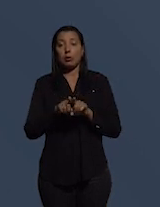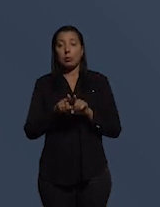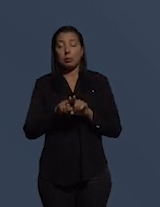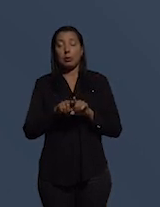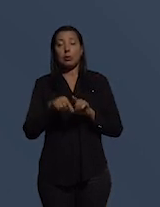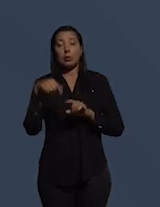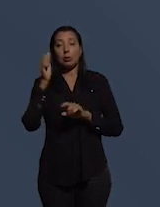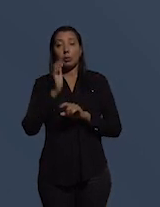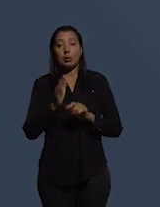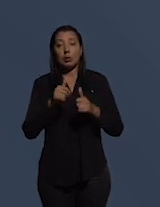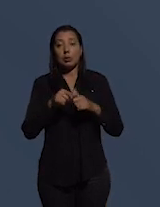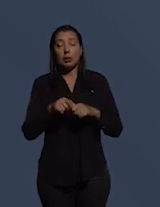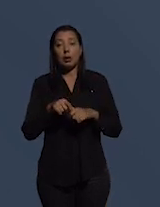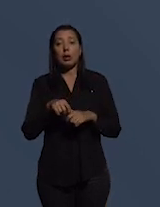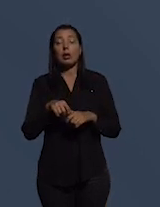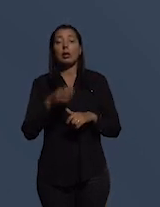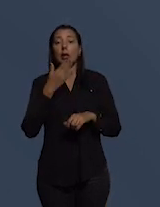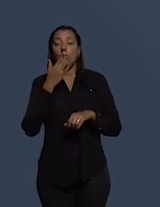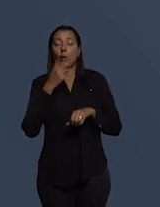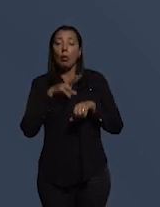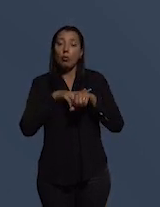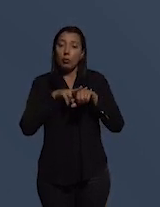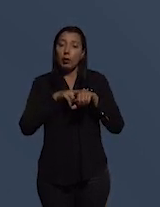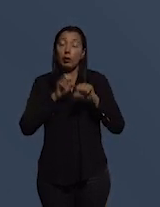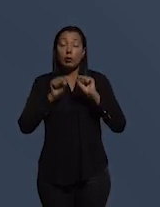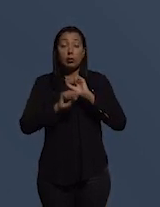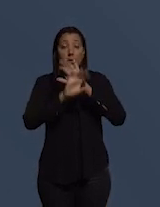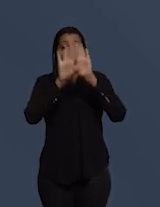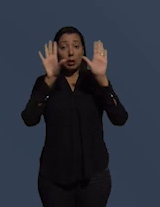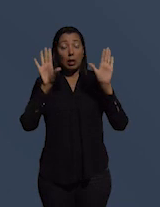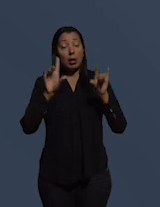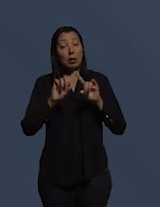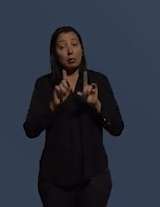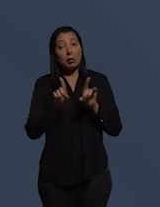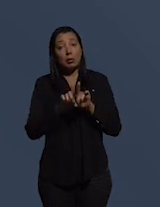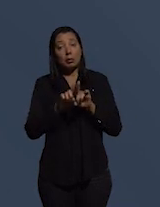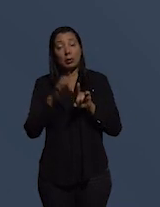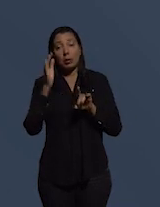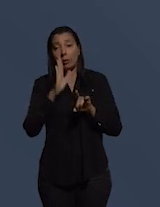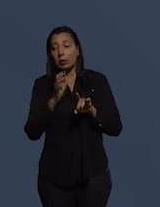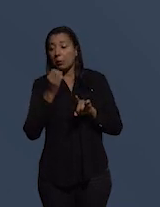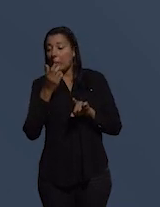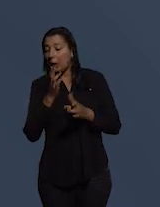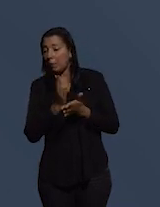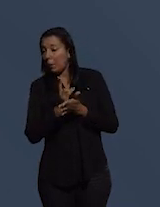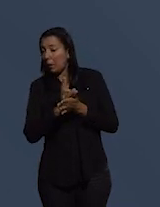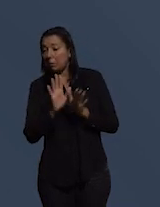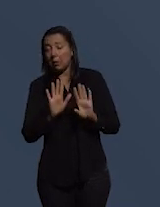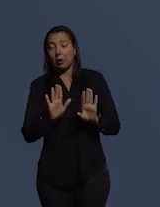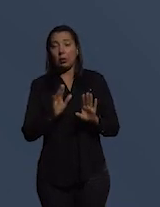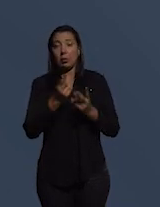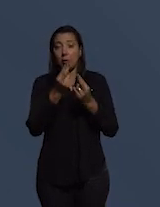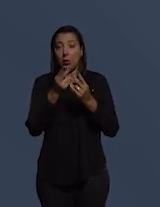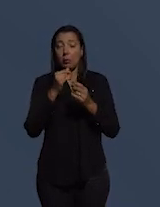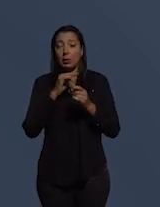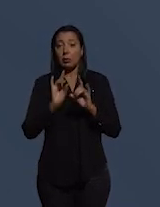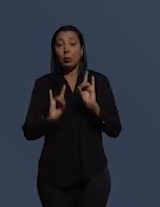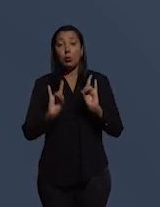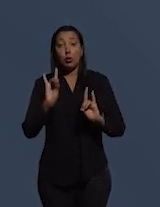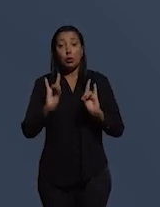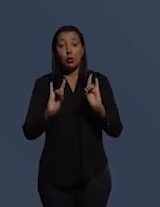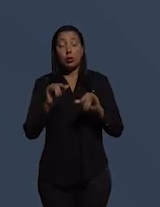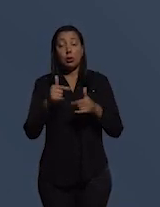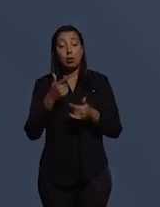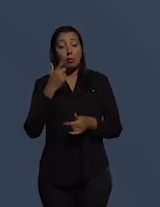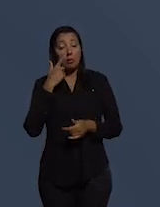Brasil está em verde claro o é bom por outro lado o Brasil não está tão bem quanto por exemplo o Chile vocês podem ver